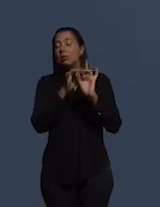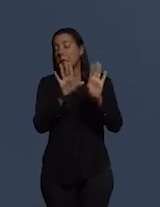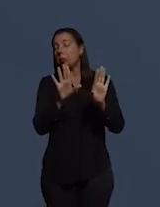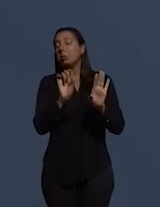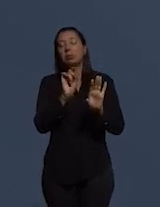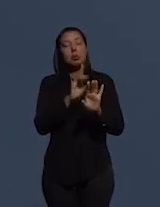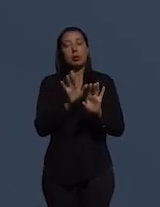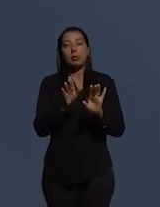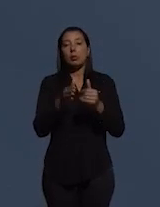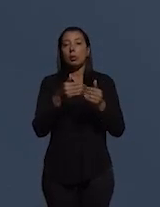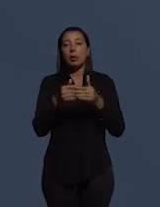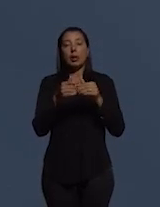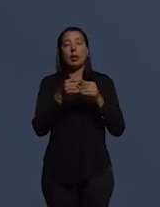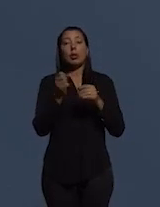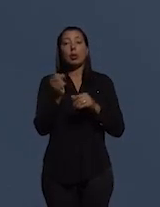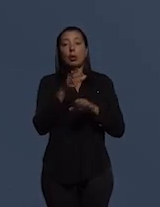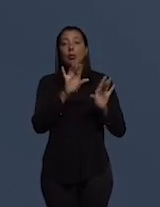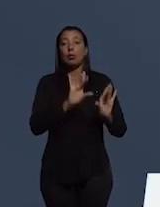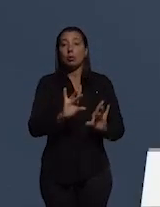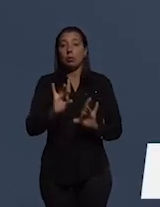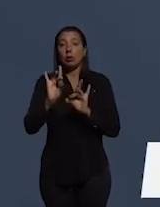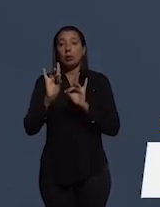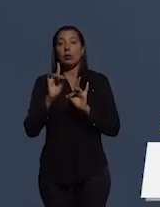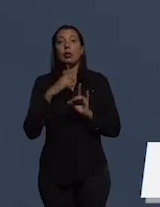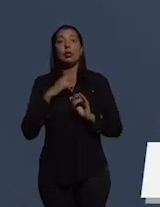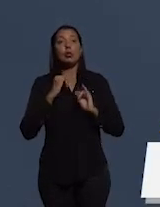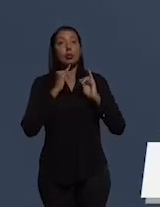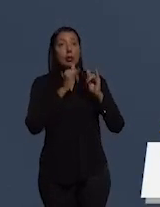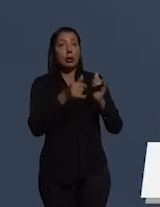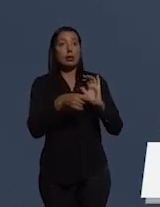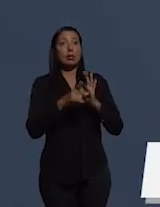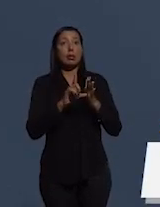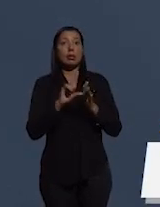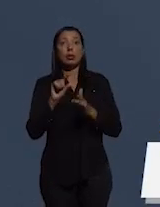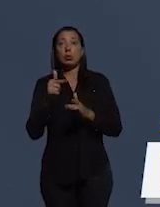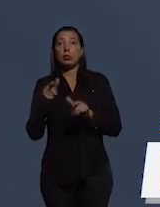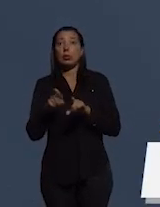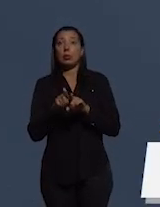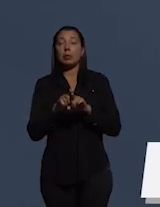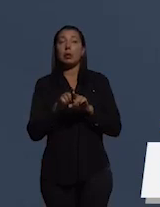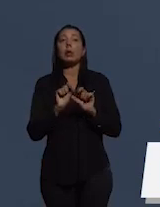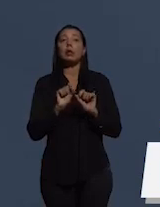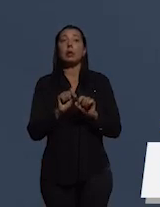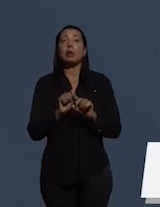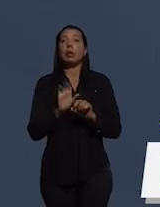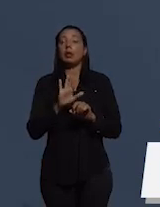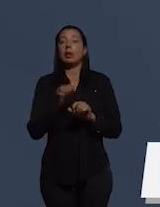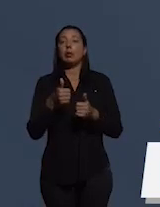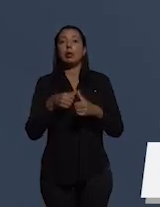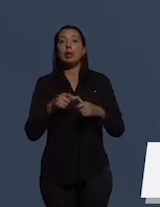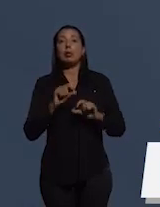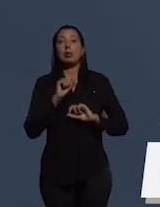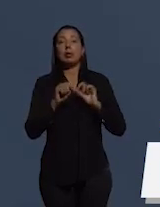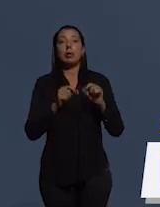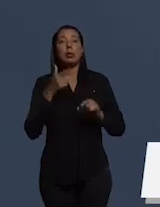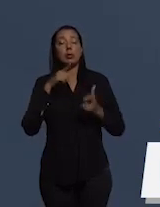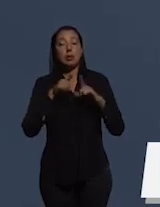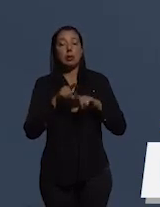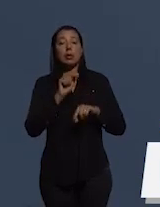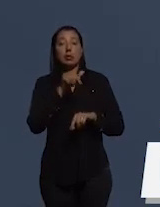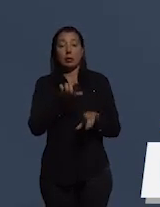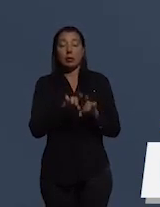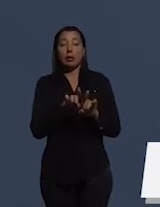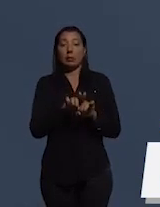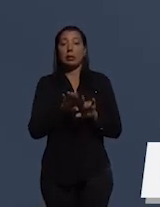o novo link. Nós tínhamos divulgado antes o link anterior, esse link nós não estávamos conseguindo manter no ar.